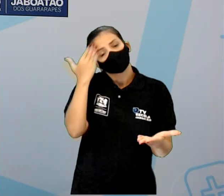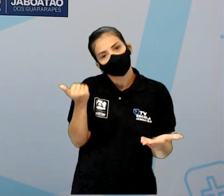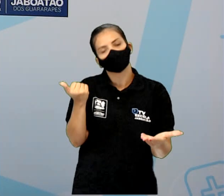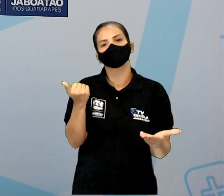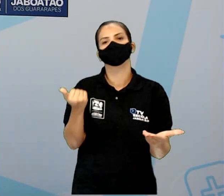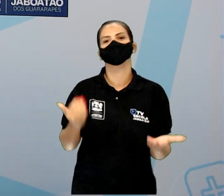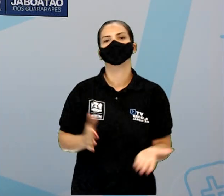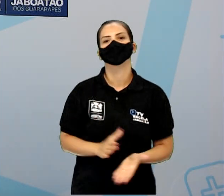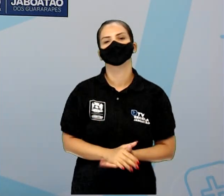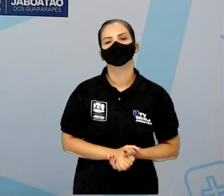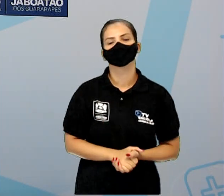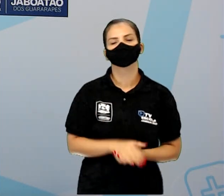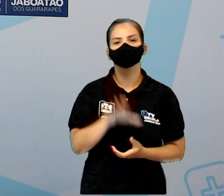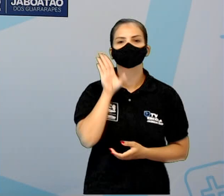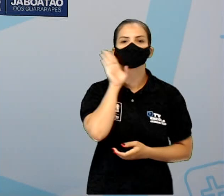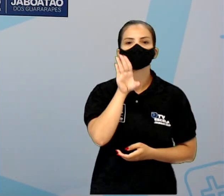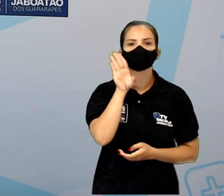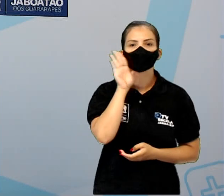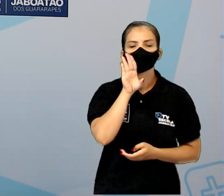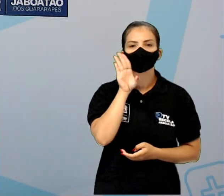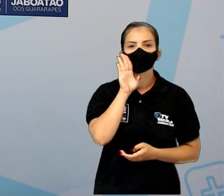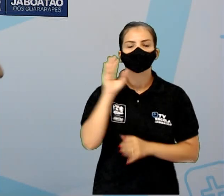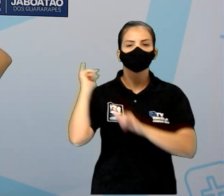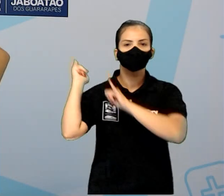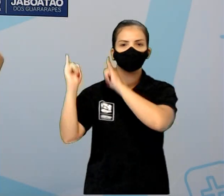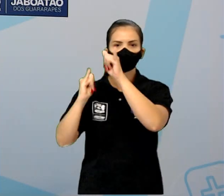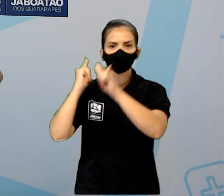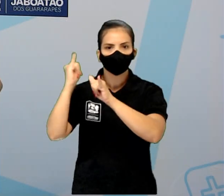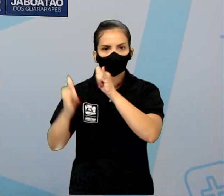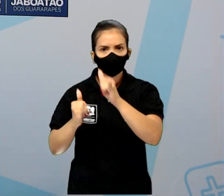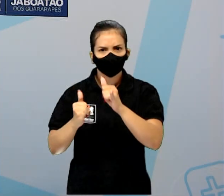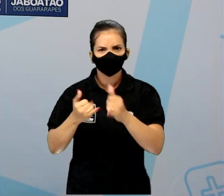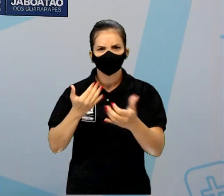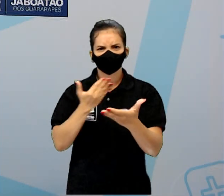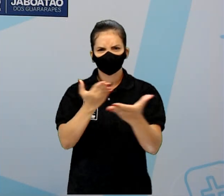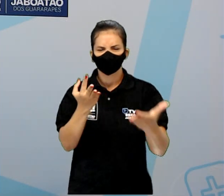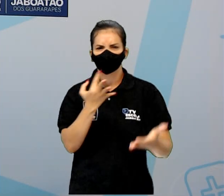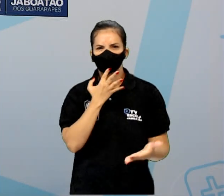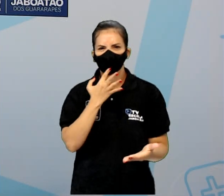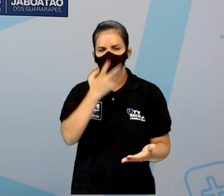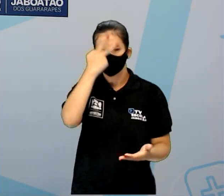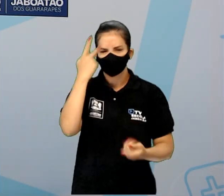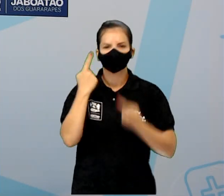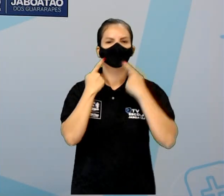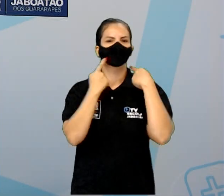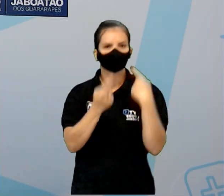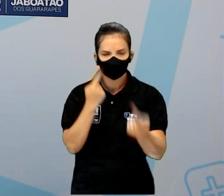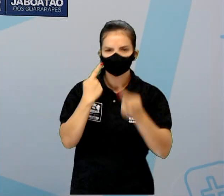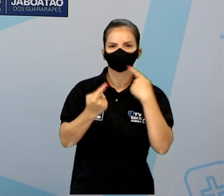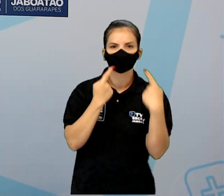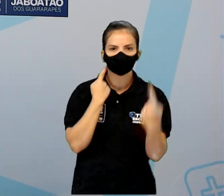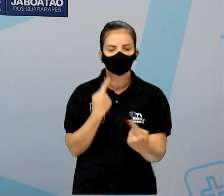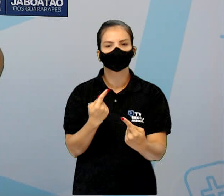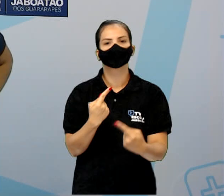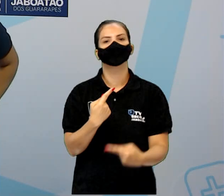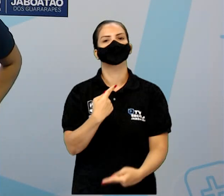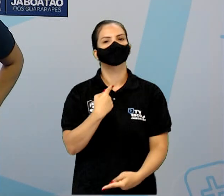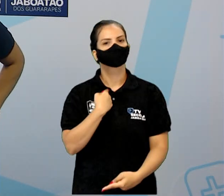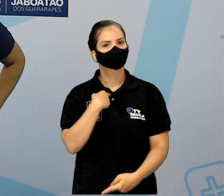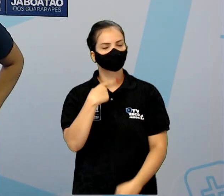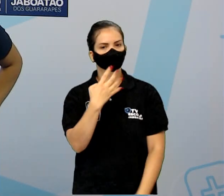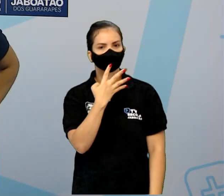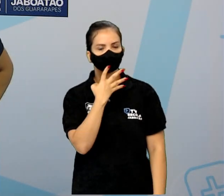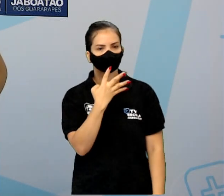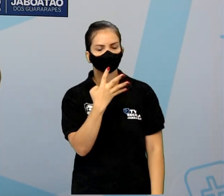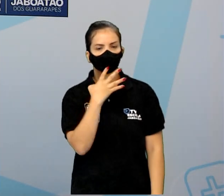Legal, né? Gostaram da lenda do Balba? Vocês conhecem alguém reclamão assim feito Balba? Eu conheço. Vamos para lendas, vamos